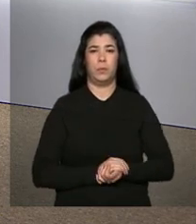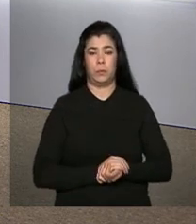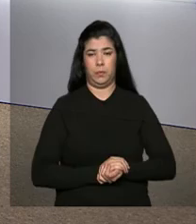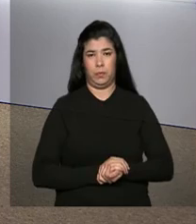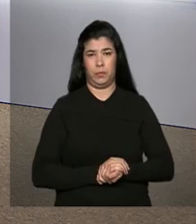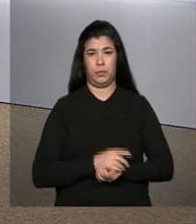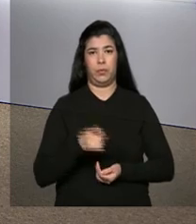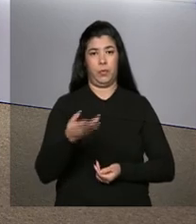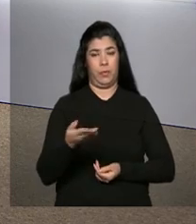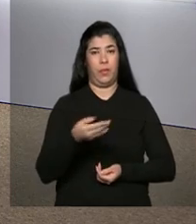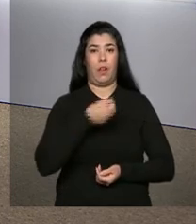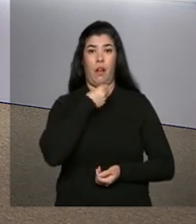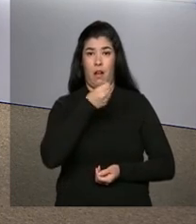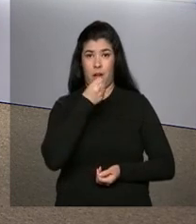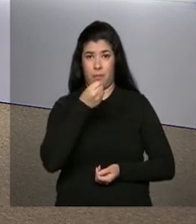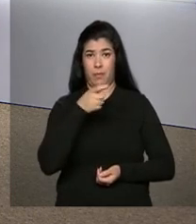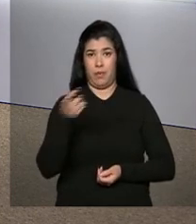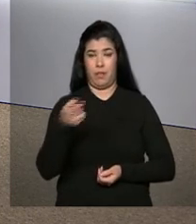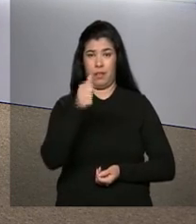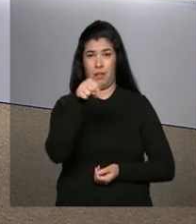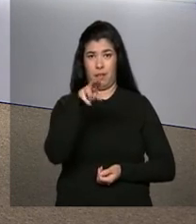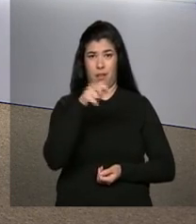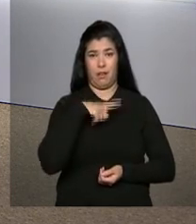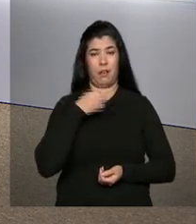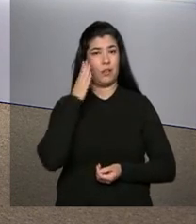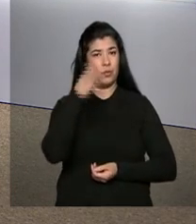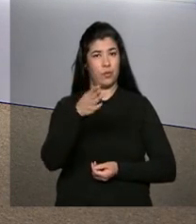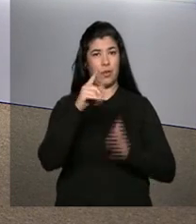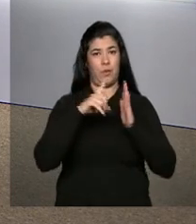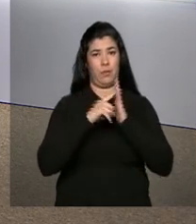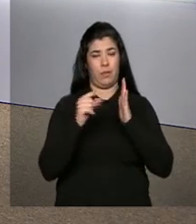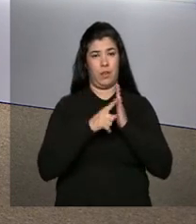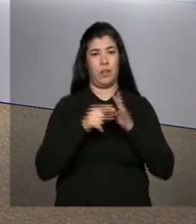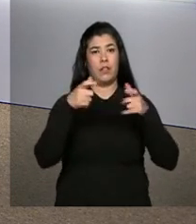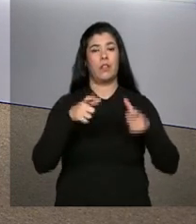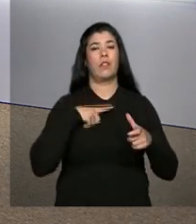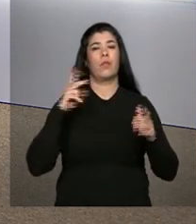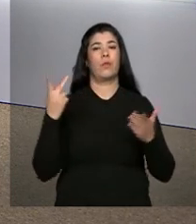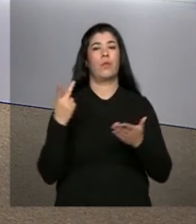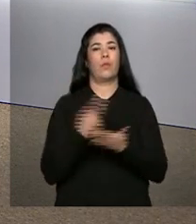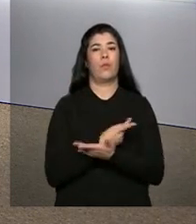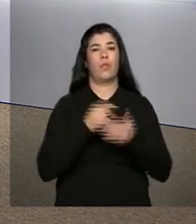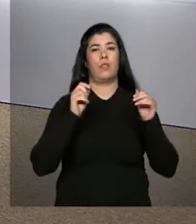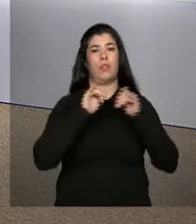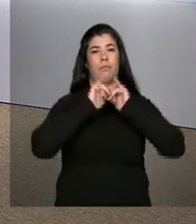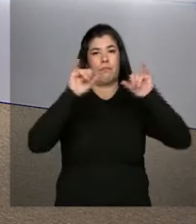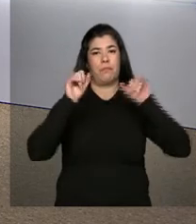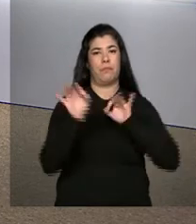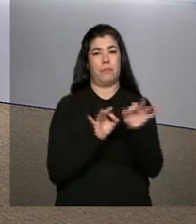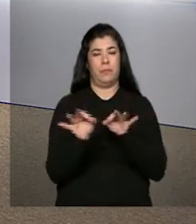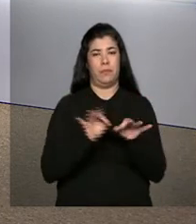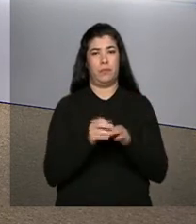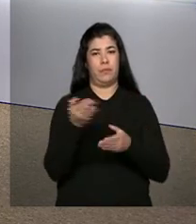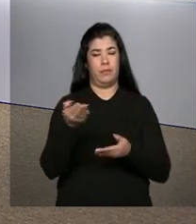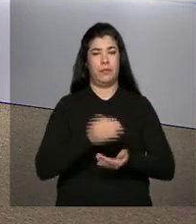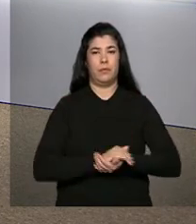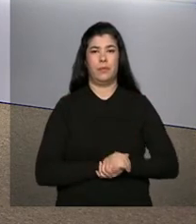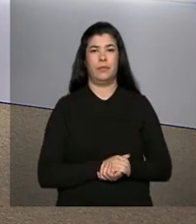repórter Ana Gabriela Salles tem mais informações direto do Palácio do Planalto, onde será o lançamento do plano. Ana Gabriela.